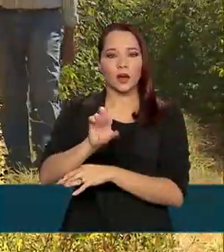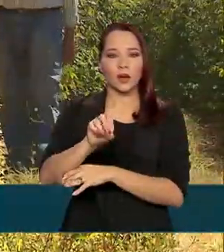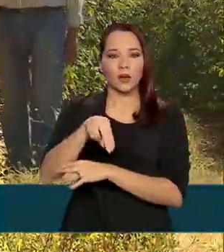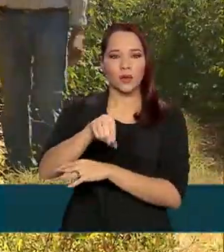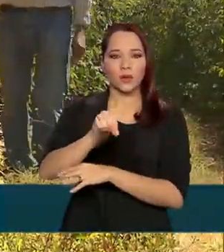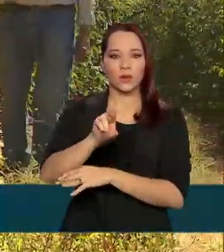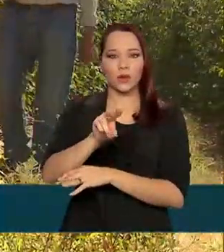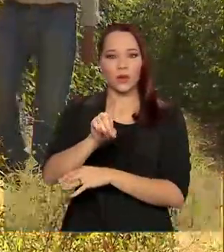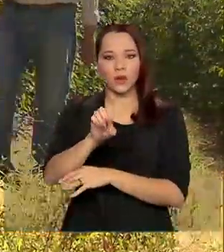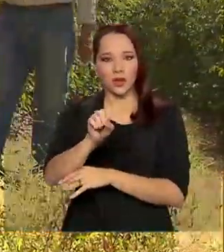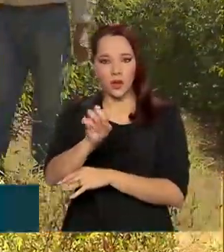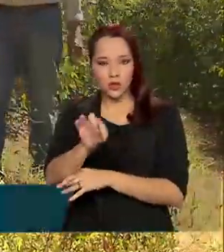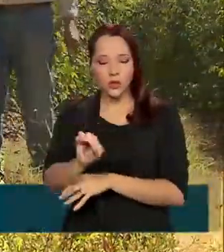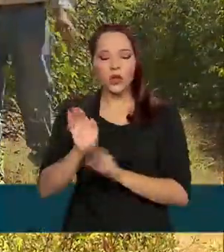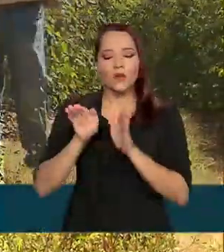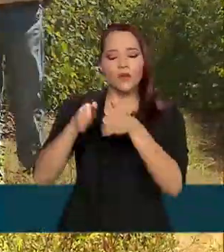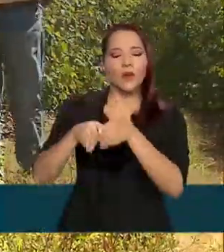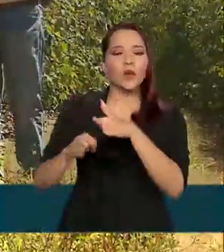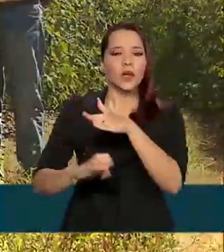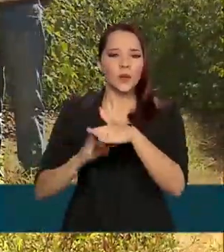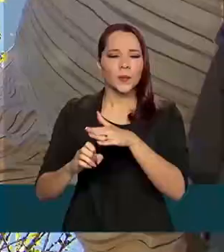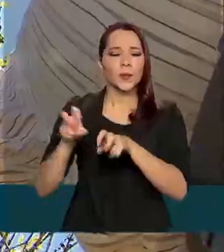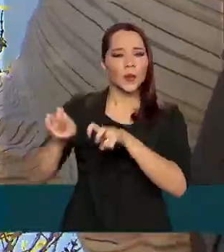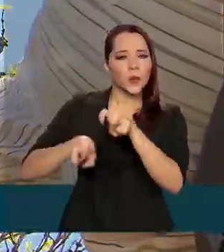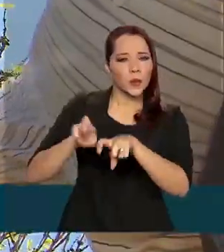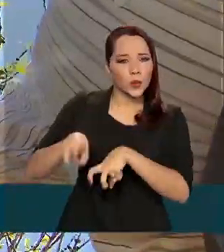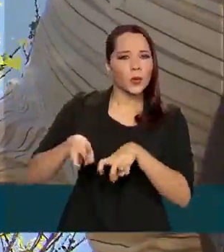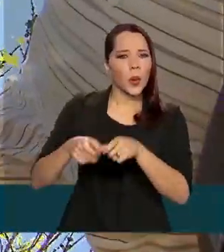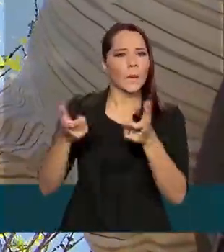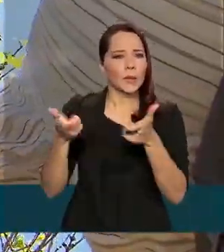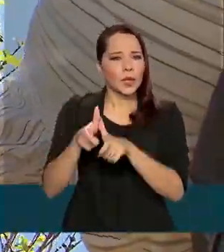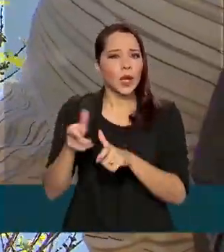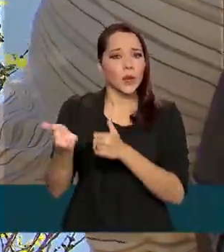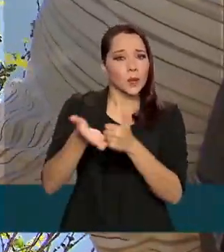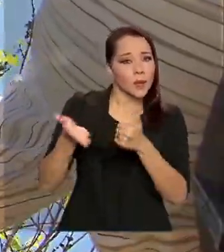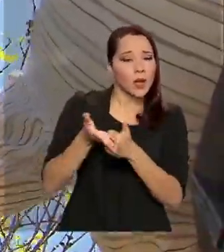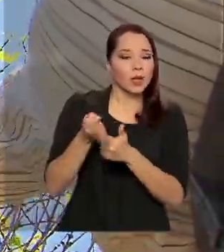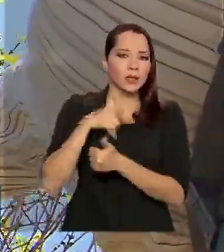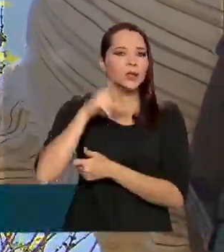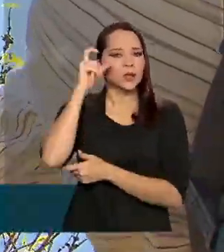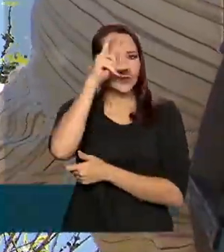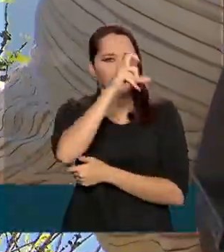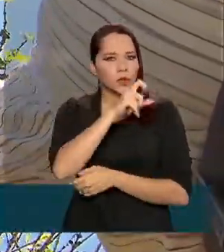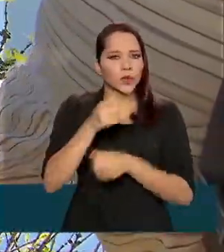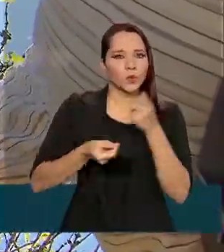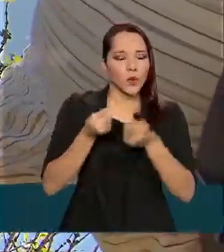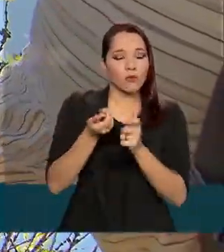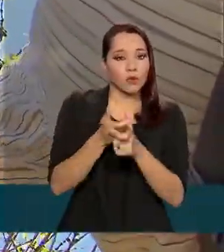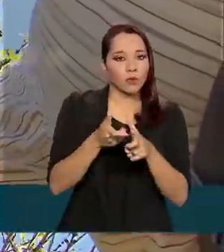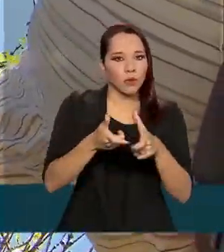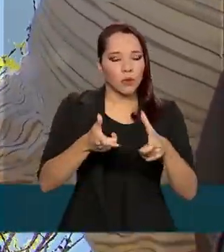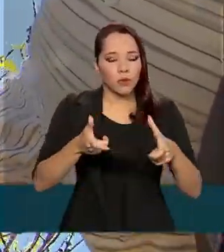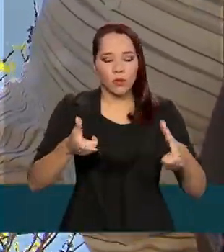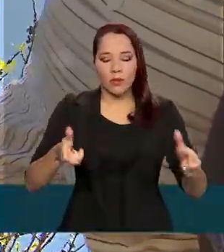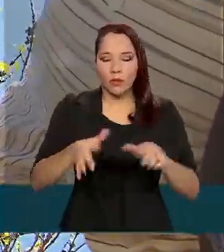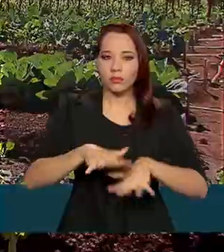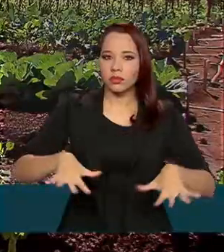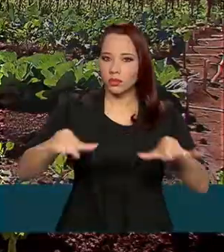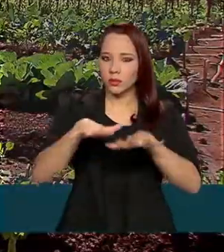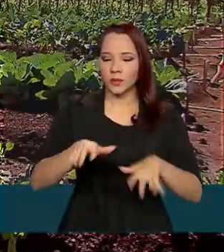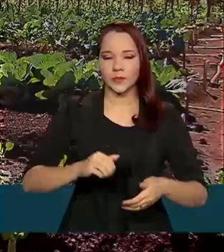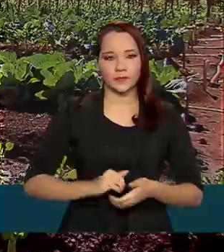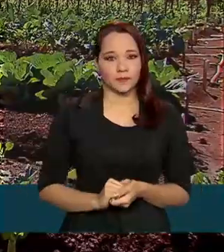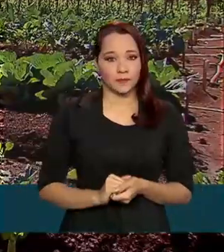voltado para pequenos e médios produtores que encontram dificuldades para expandir o negócio na região.